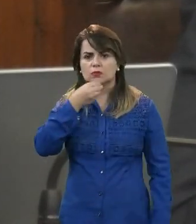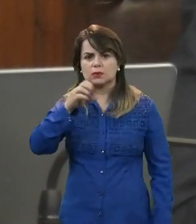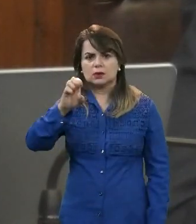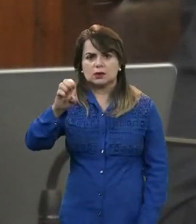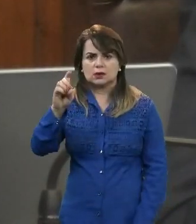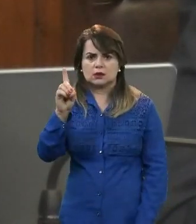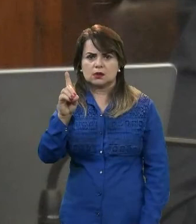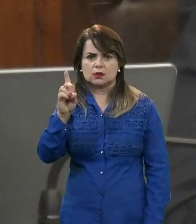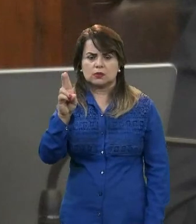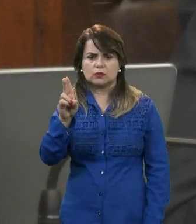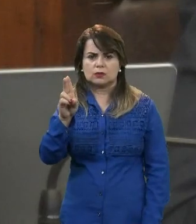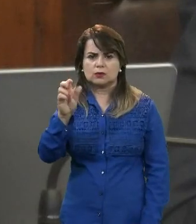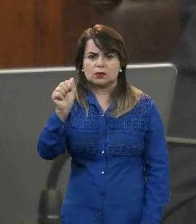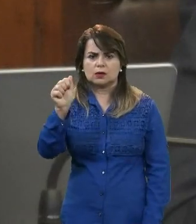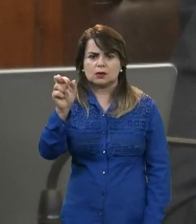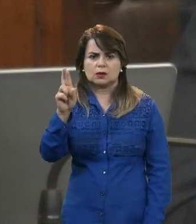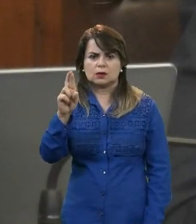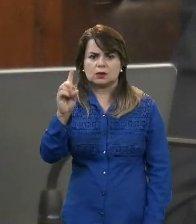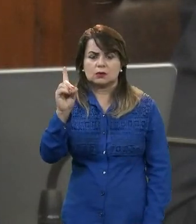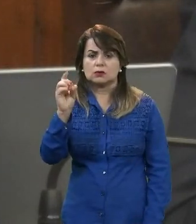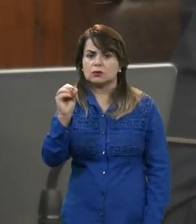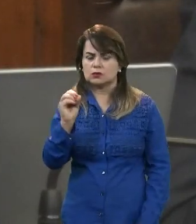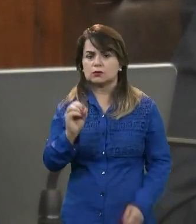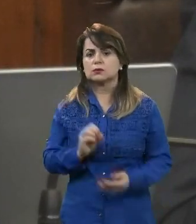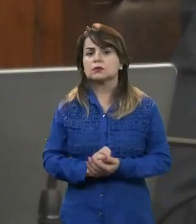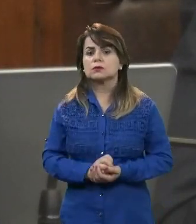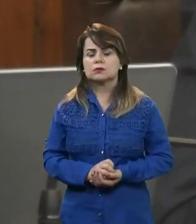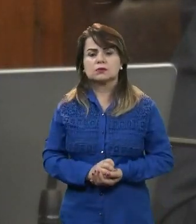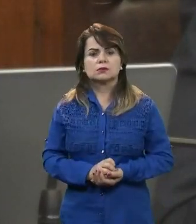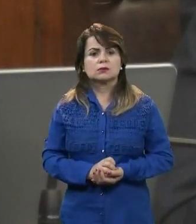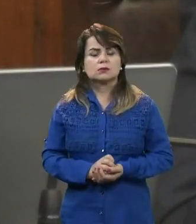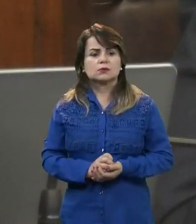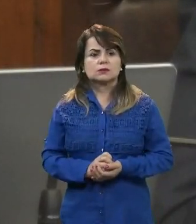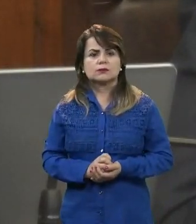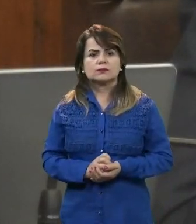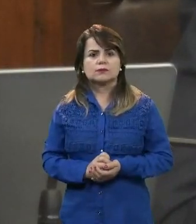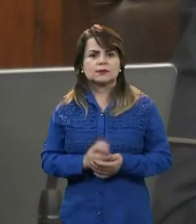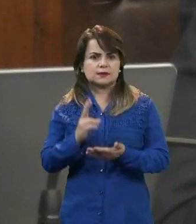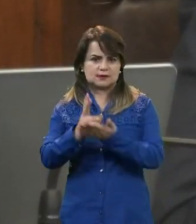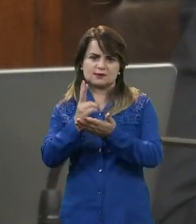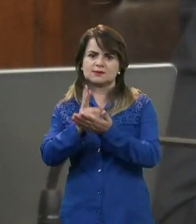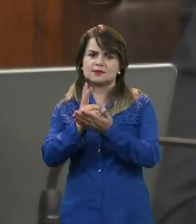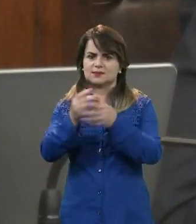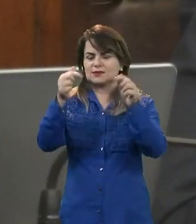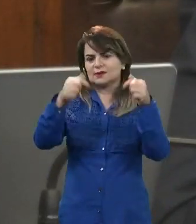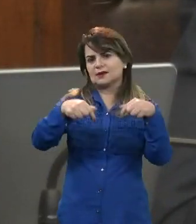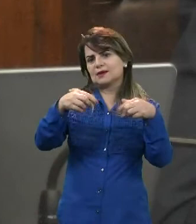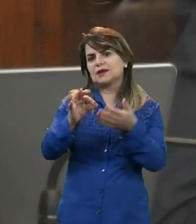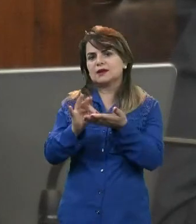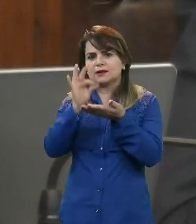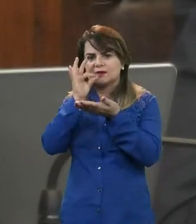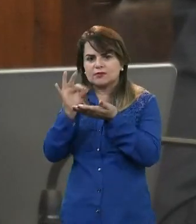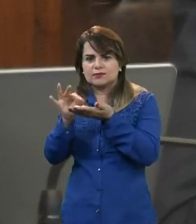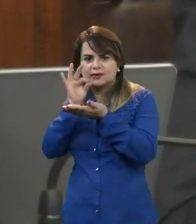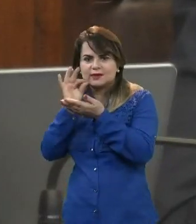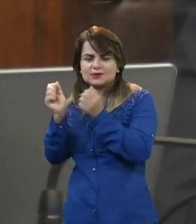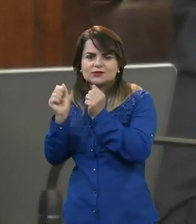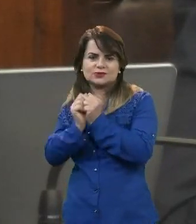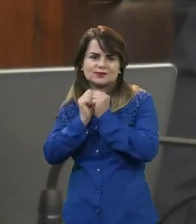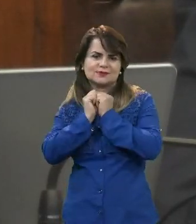o Eduardo é, viu, Hildo, é freguês da casa aqui, viu, está toda manhã aqui tomando um cafezinho com a gente,